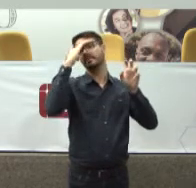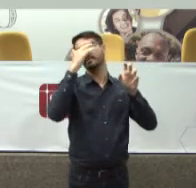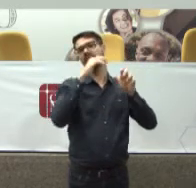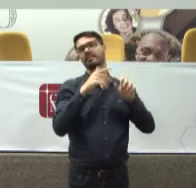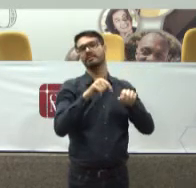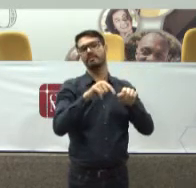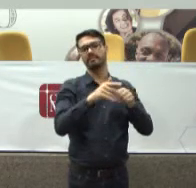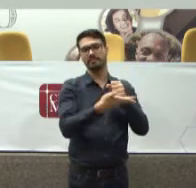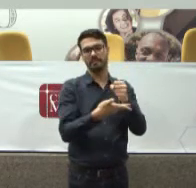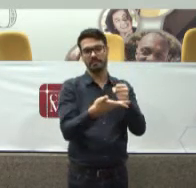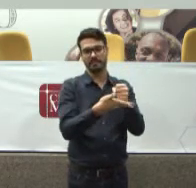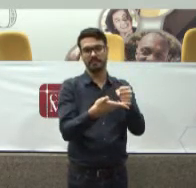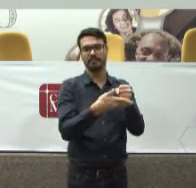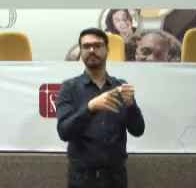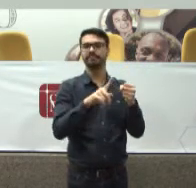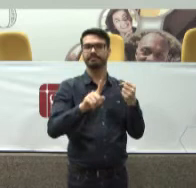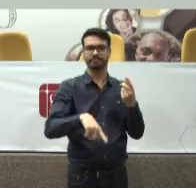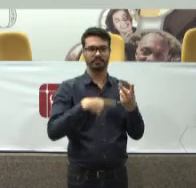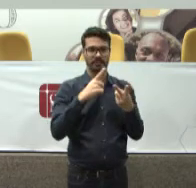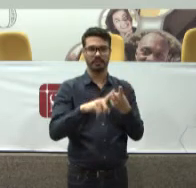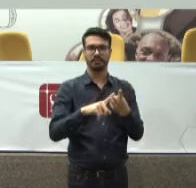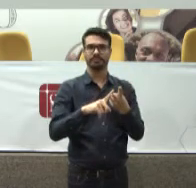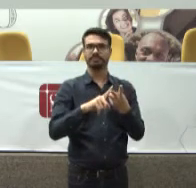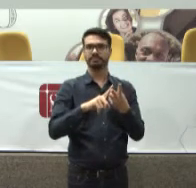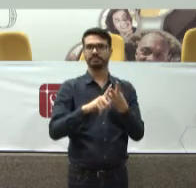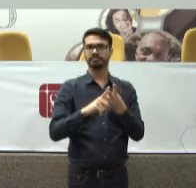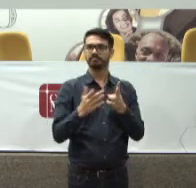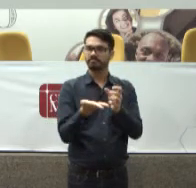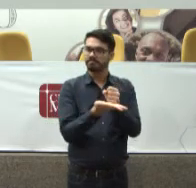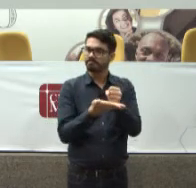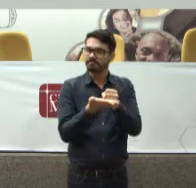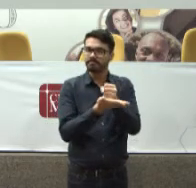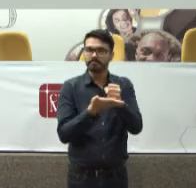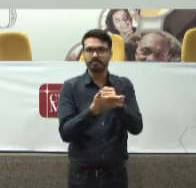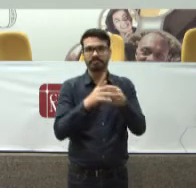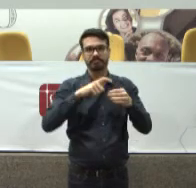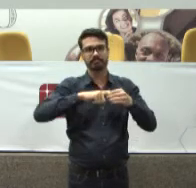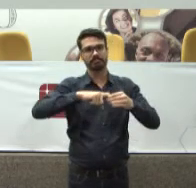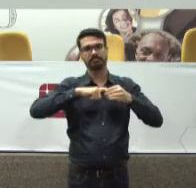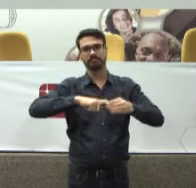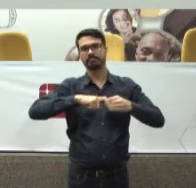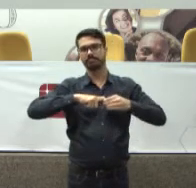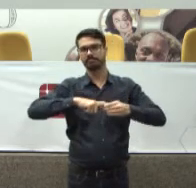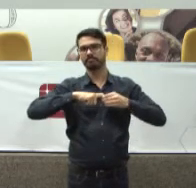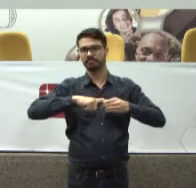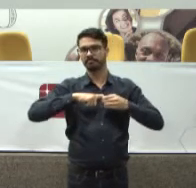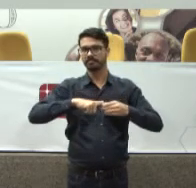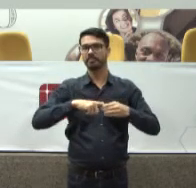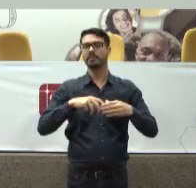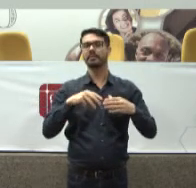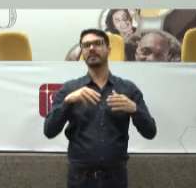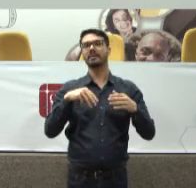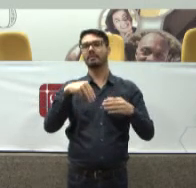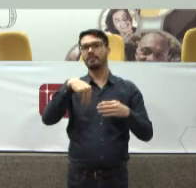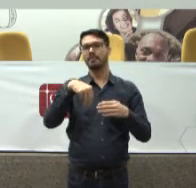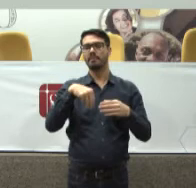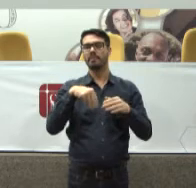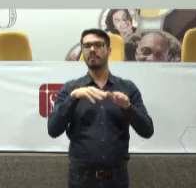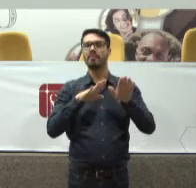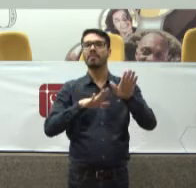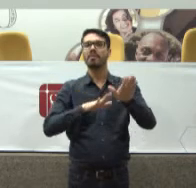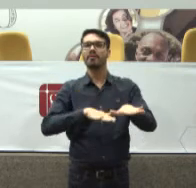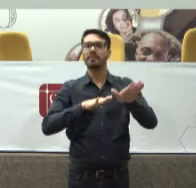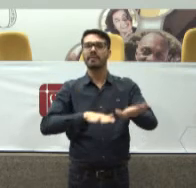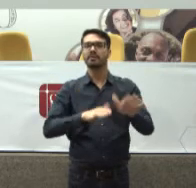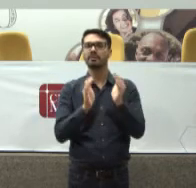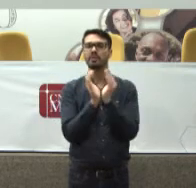Depois disso É fundamental, meus amigos Parcerias com movimentos sociais Se eu